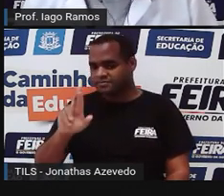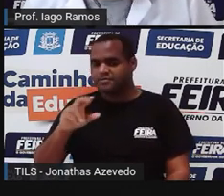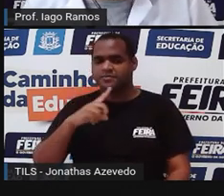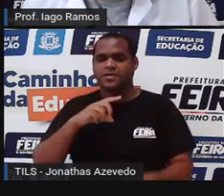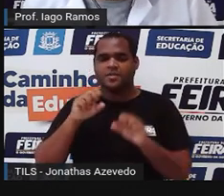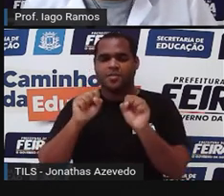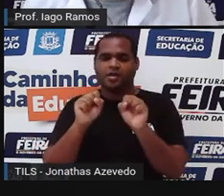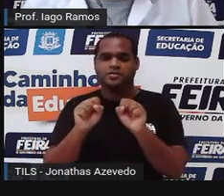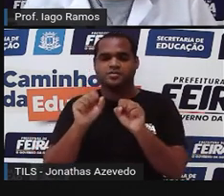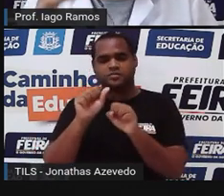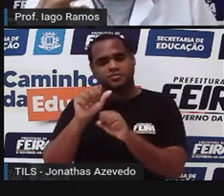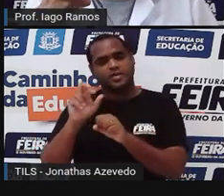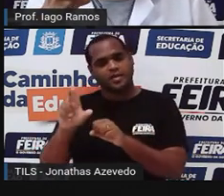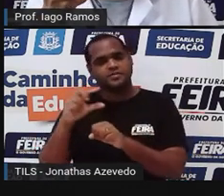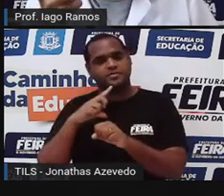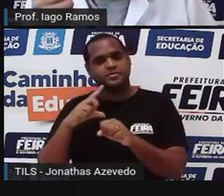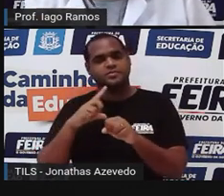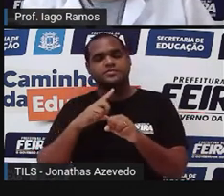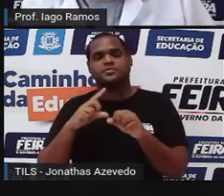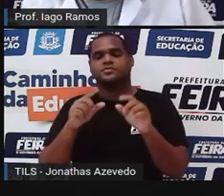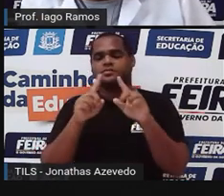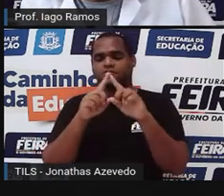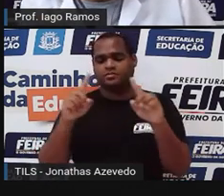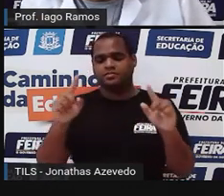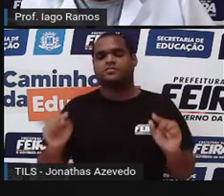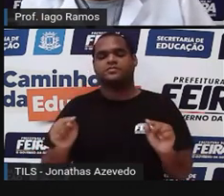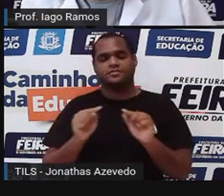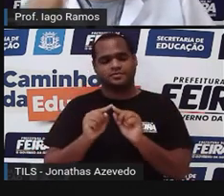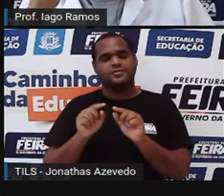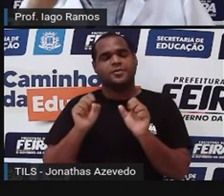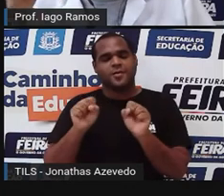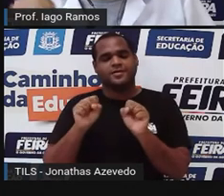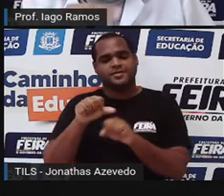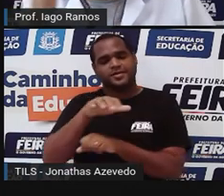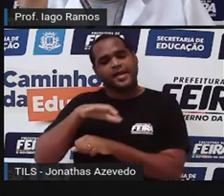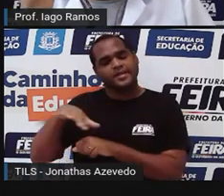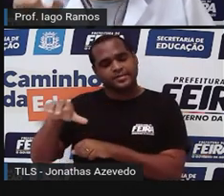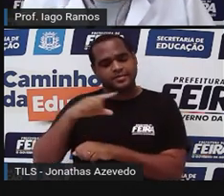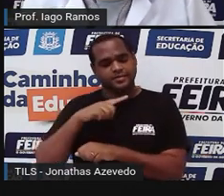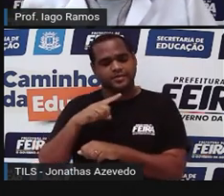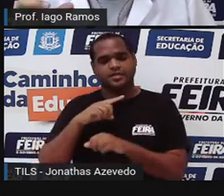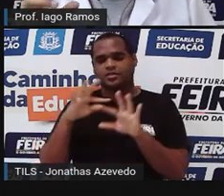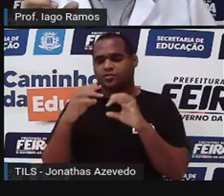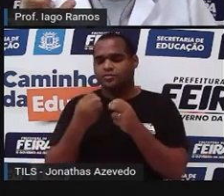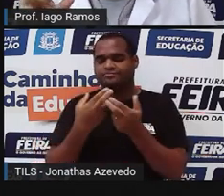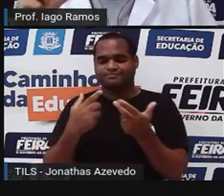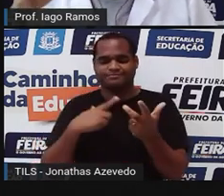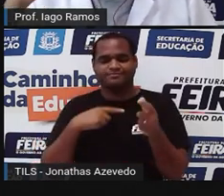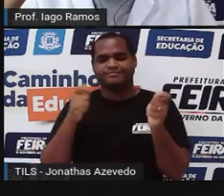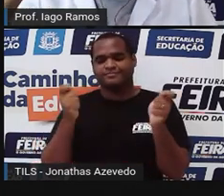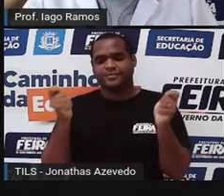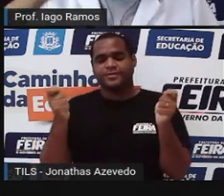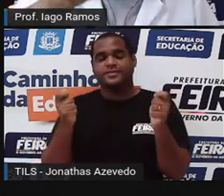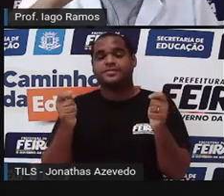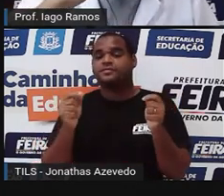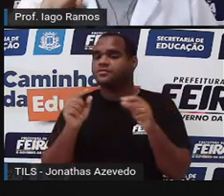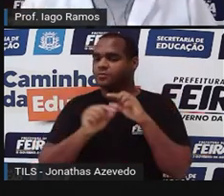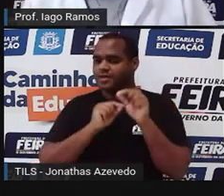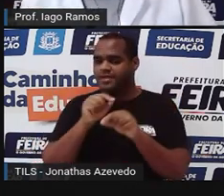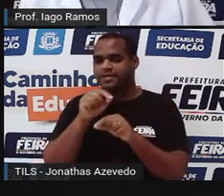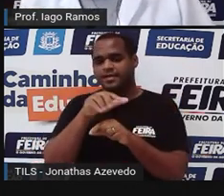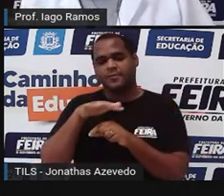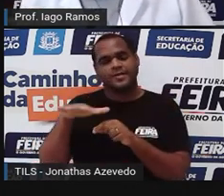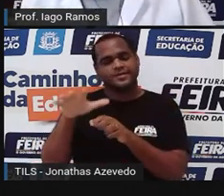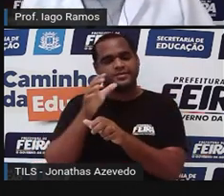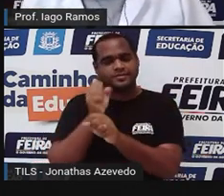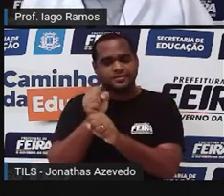retângulo. Depois que eu calcular essa área do retângulo, tá? A área do retângulo todo, eu vou calcular a